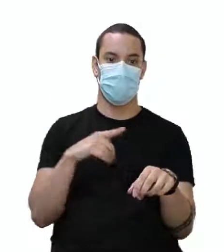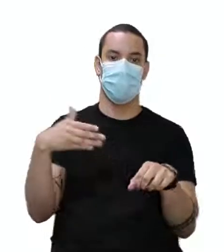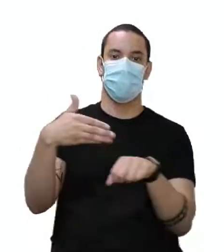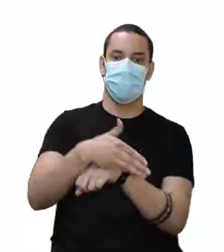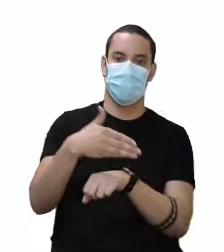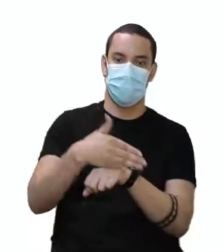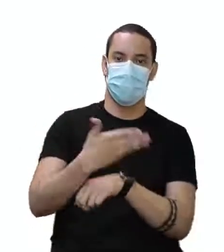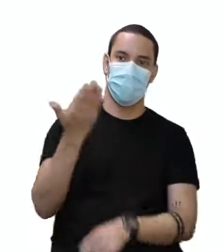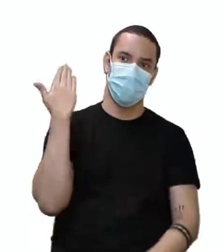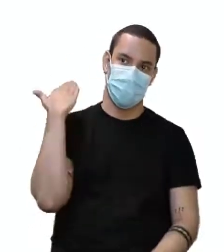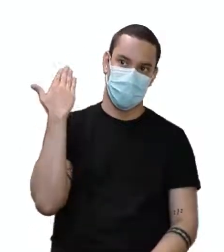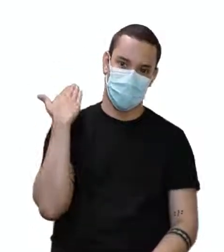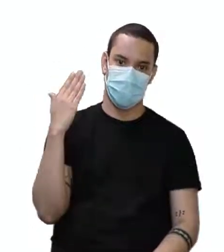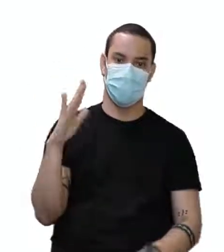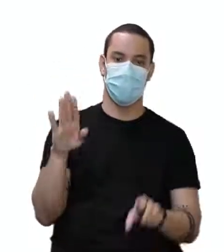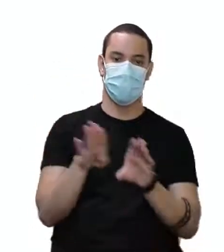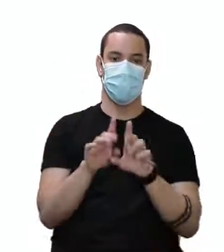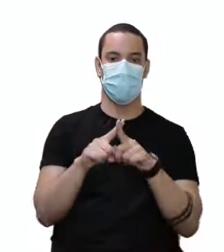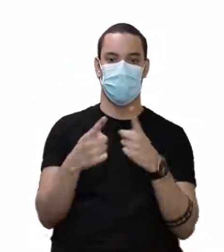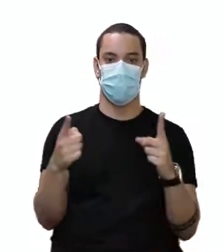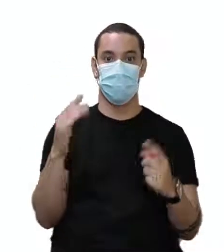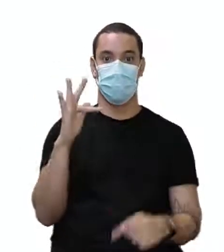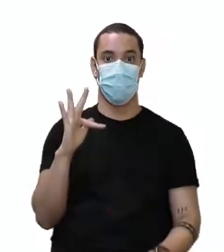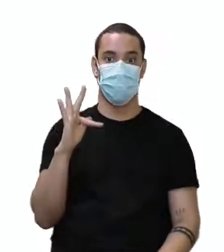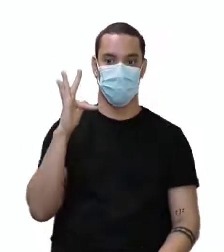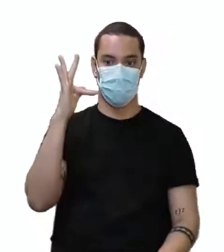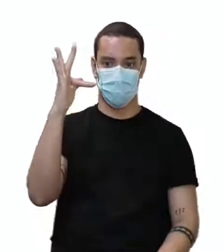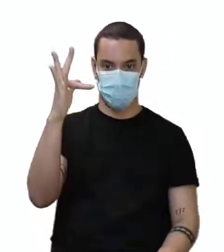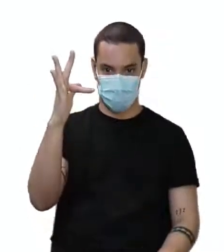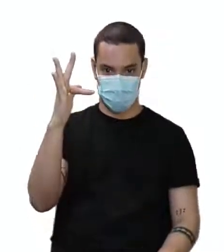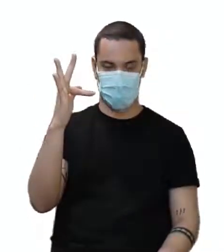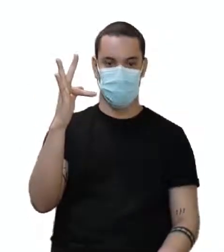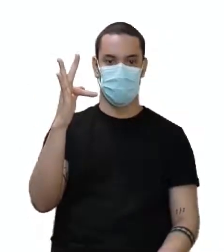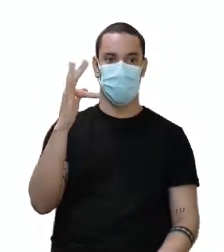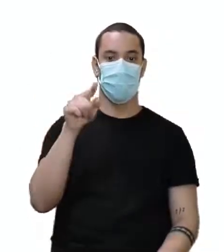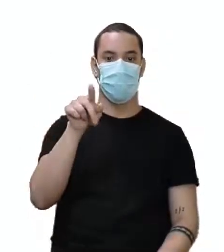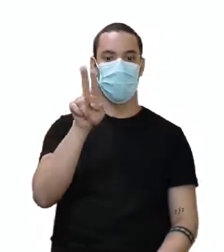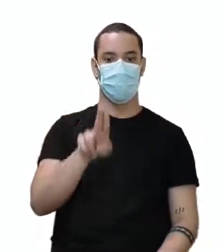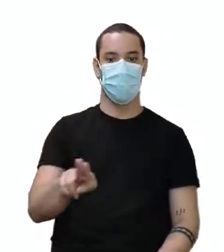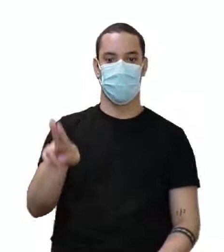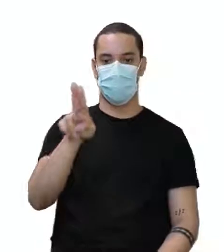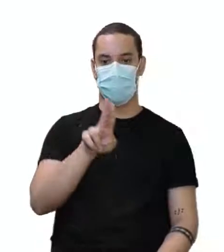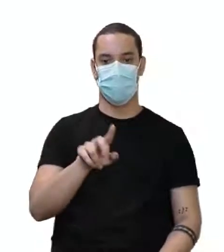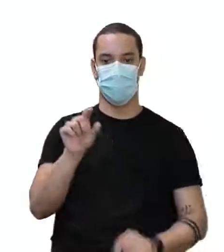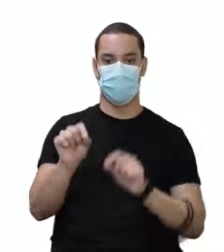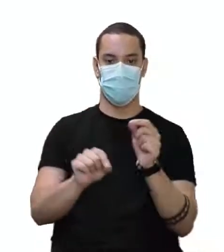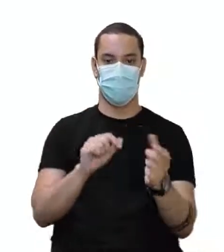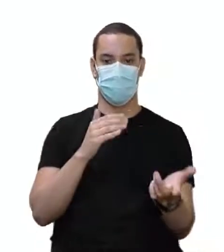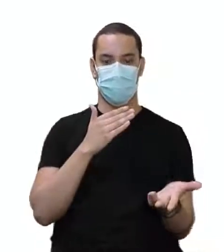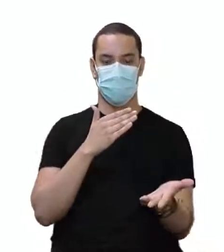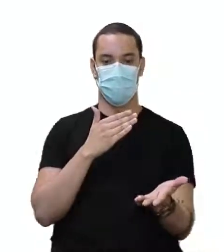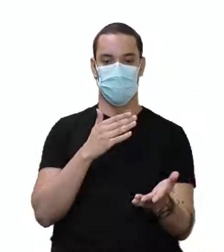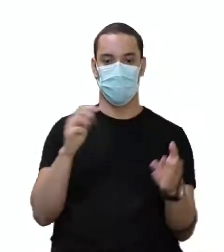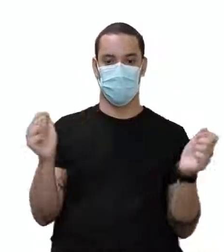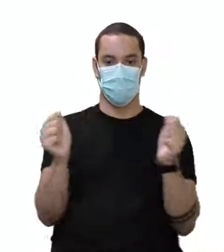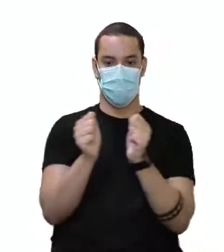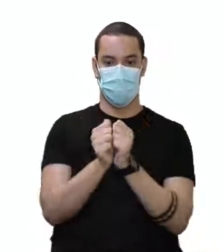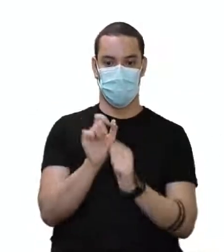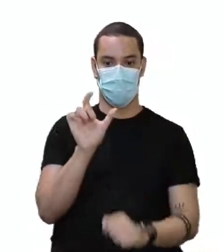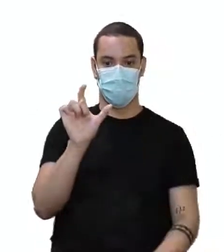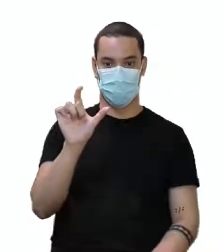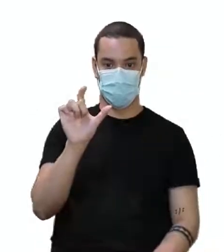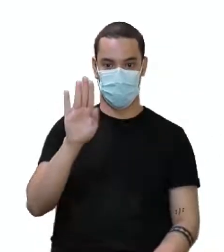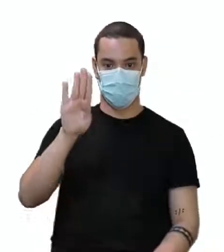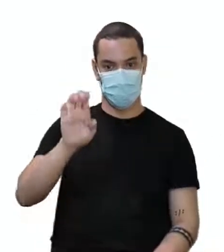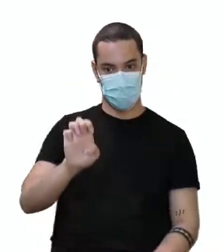passado, outra forma e apenas no futuro, que você vai usar a partícula, partícula não, essa palavra é